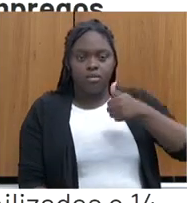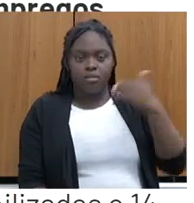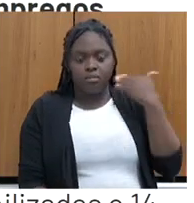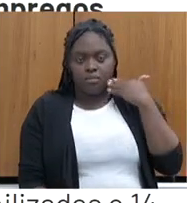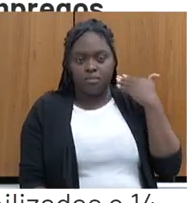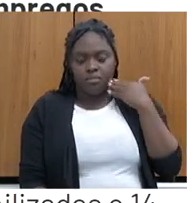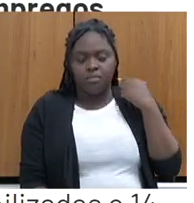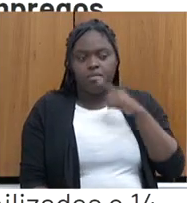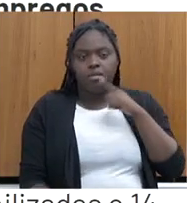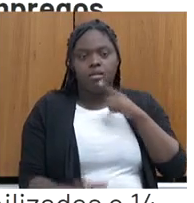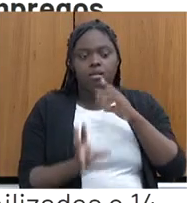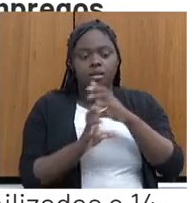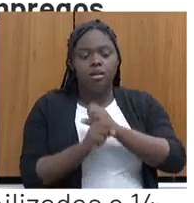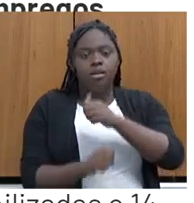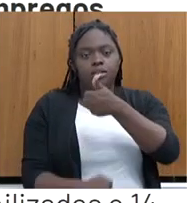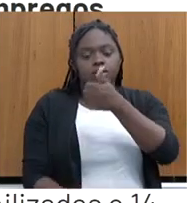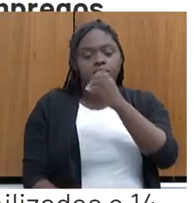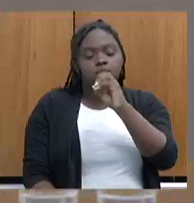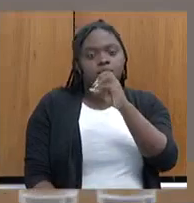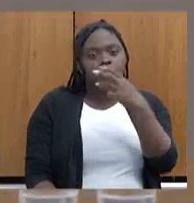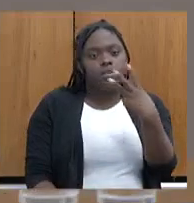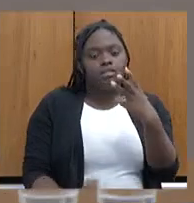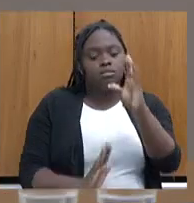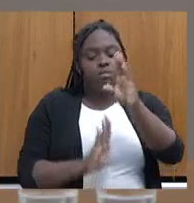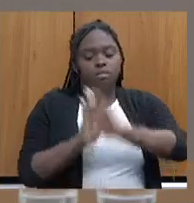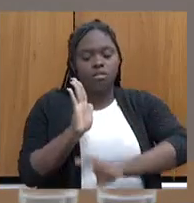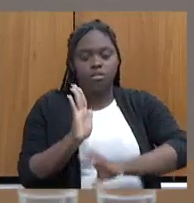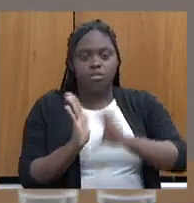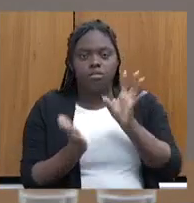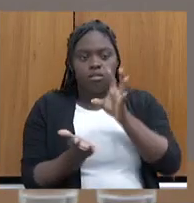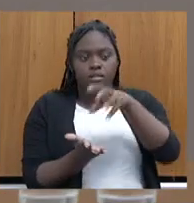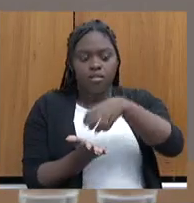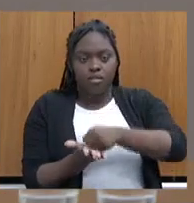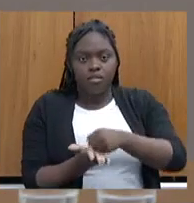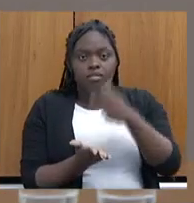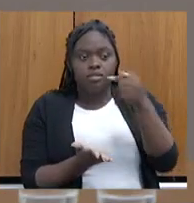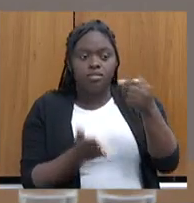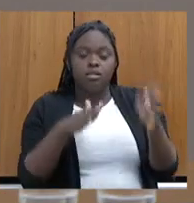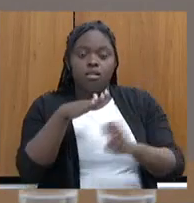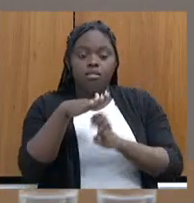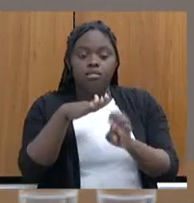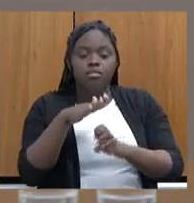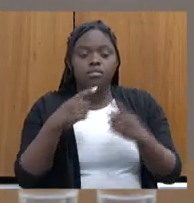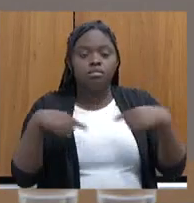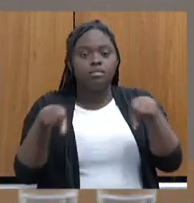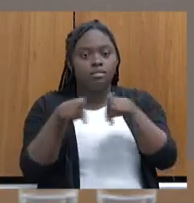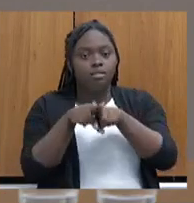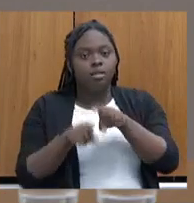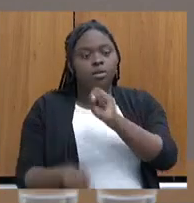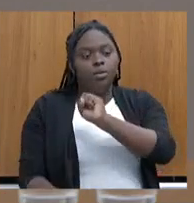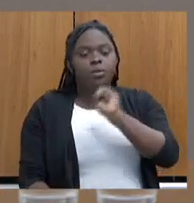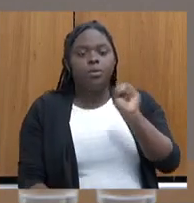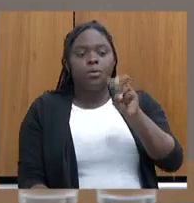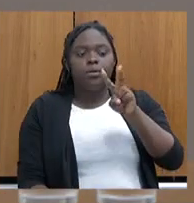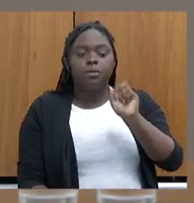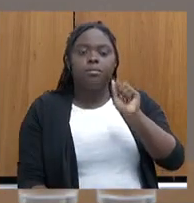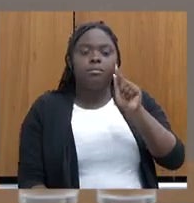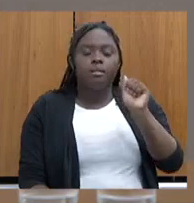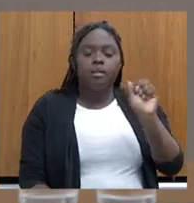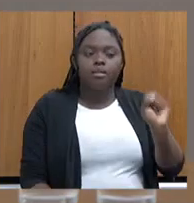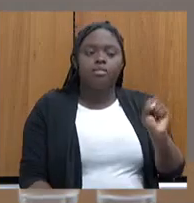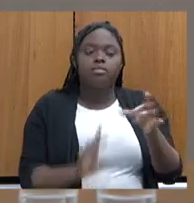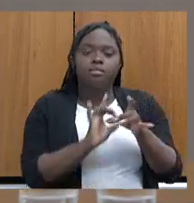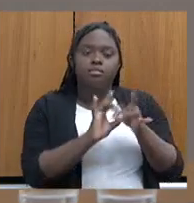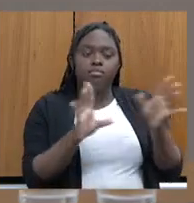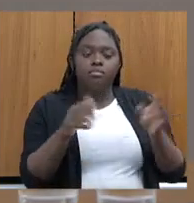tivemos 103 currículos cadastrados em sete empresas parceiras, 88 vagas disponibilizadas e 14